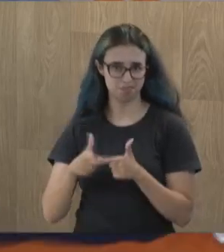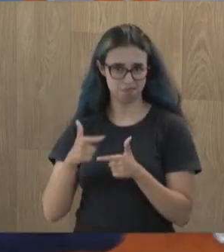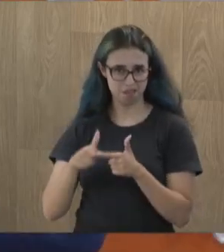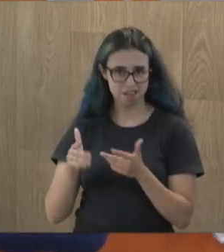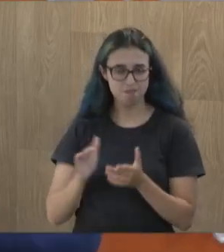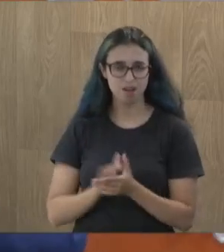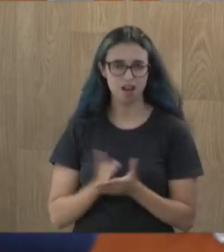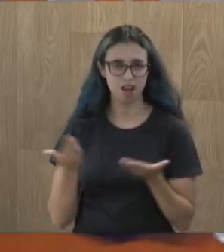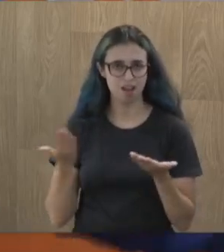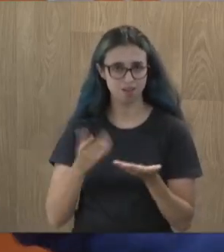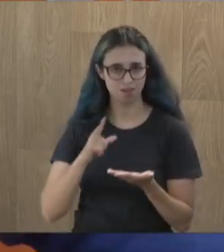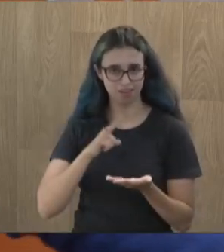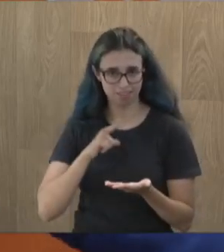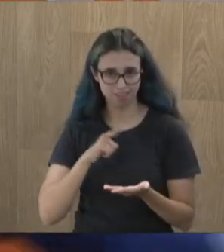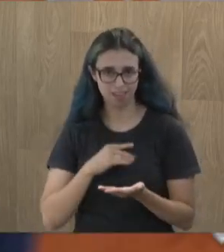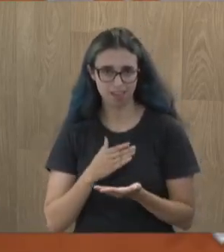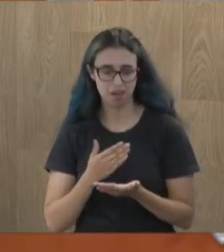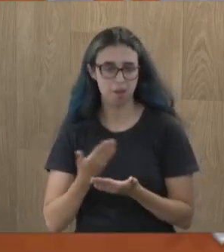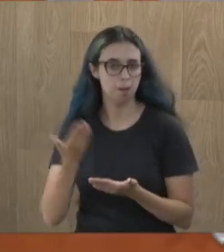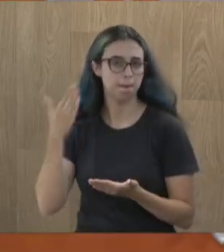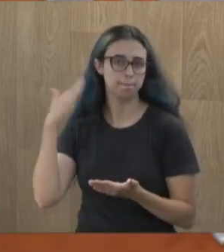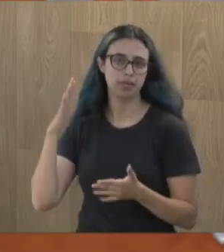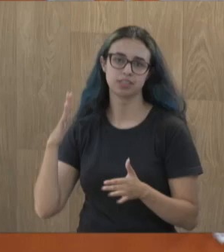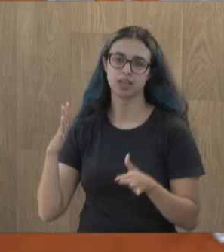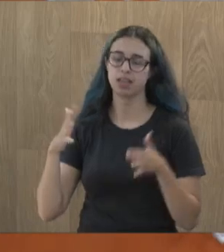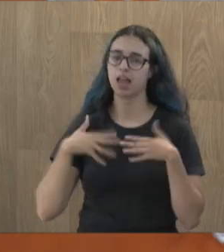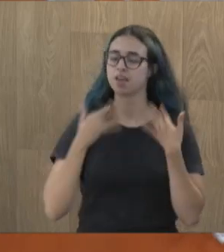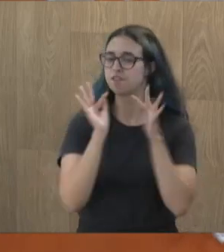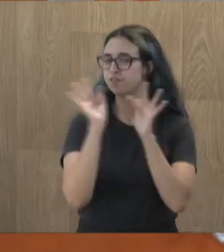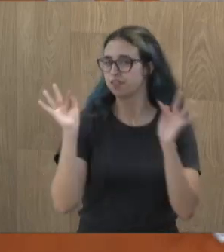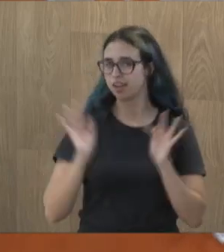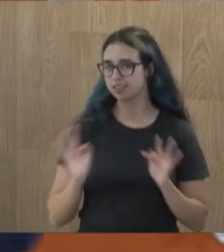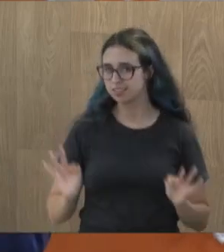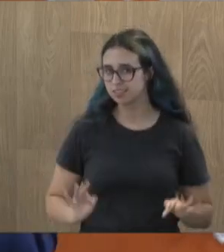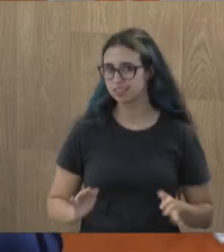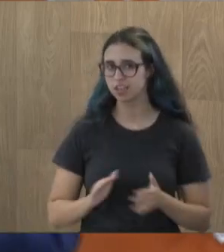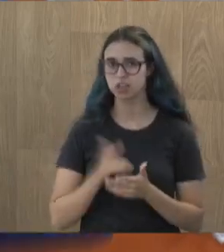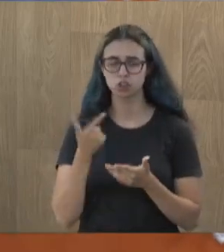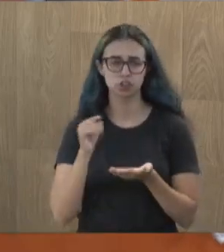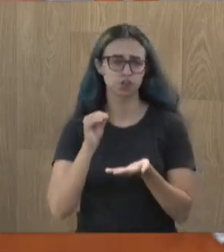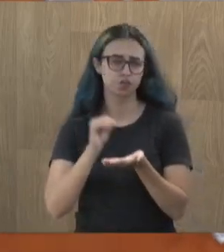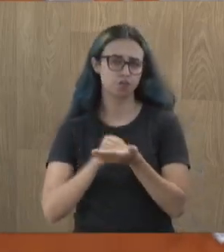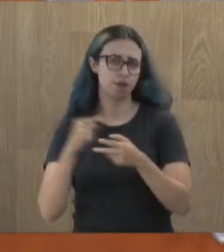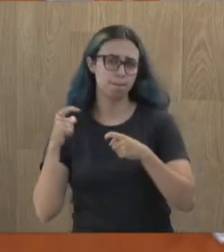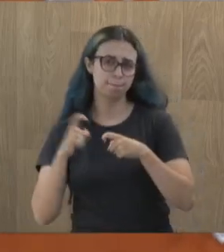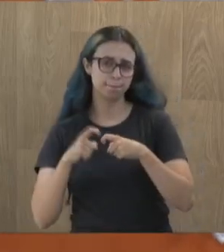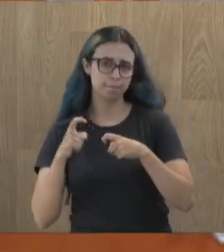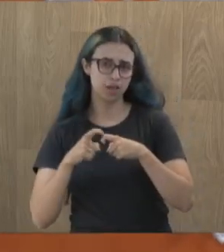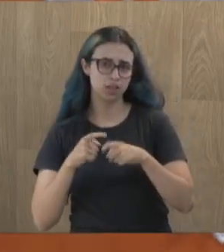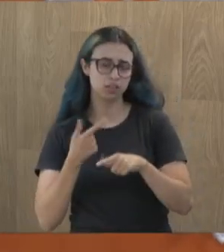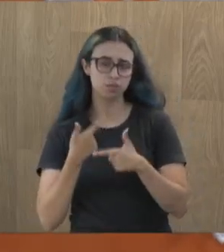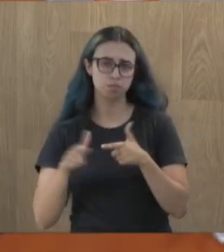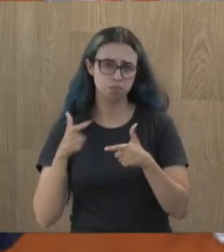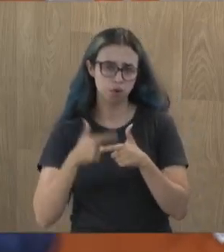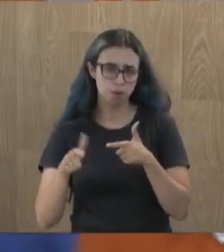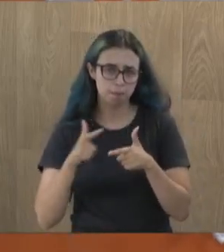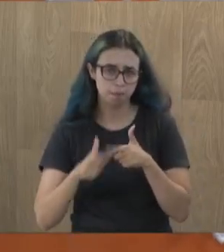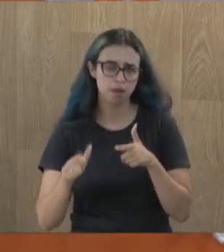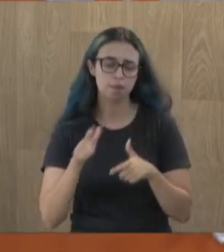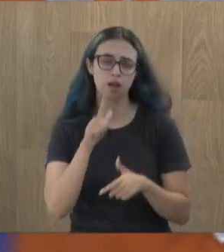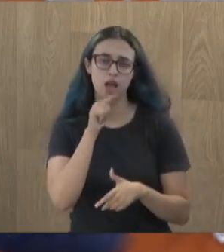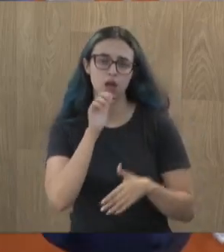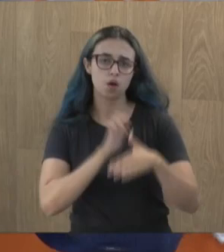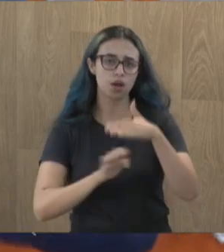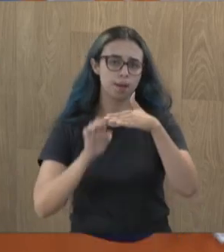Só tinha alegrias. Não tinha proaco, não tinha falta de médico, não tinha problema com a copasa. Sabe por que que não